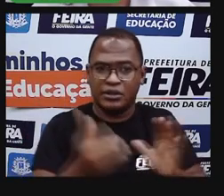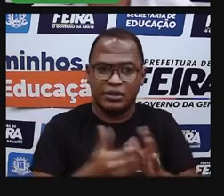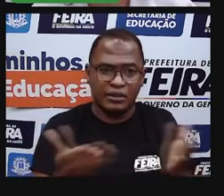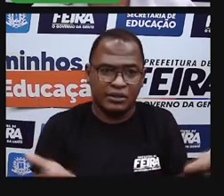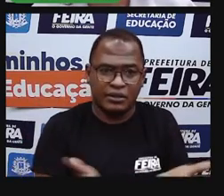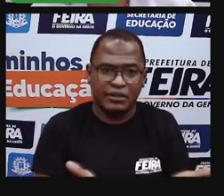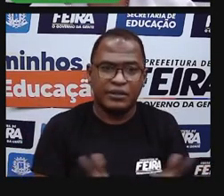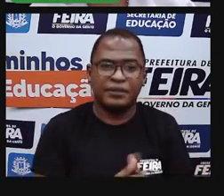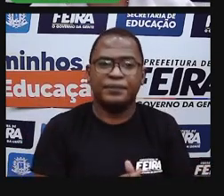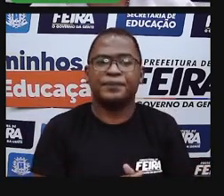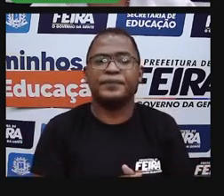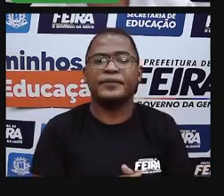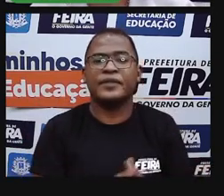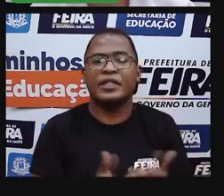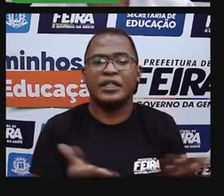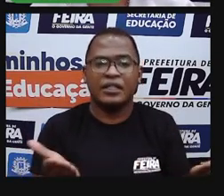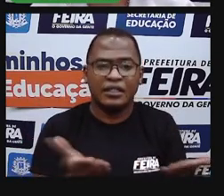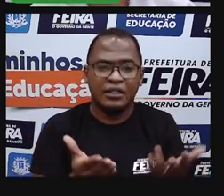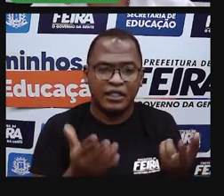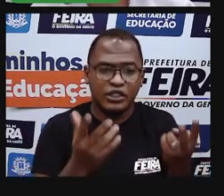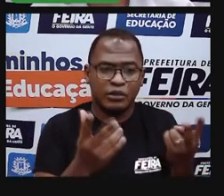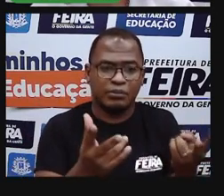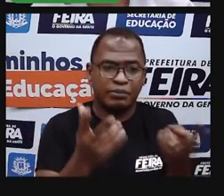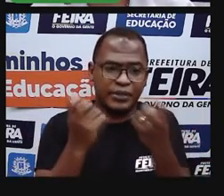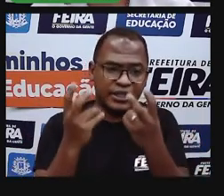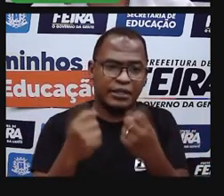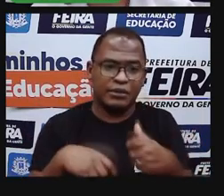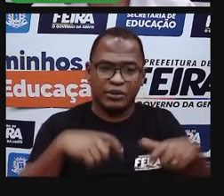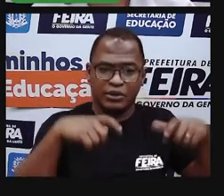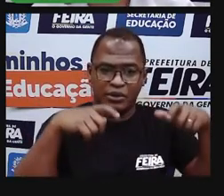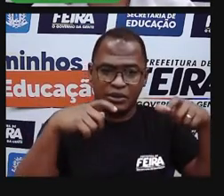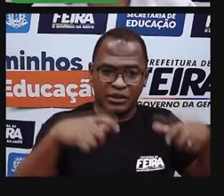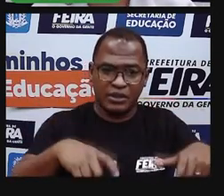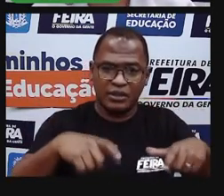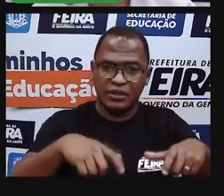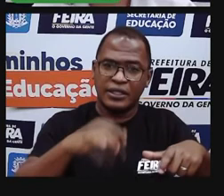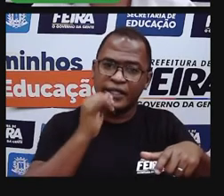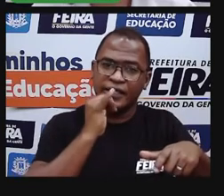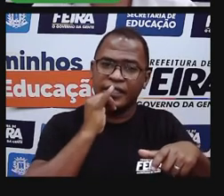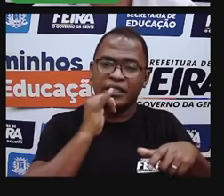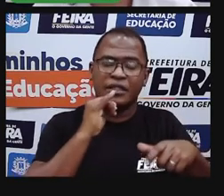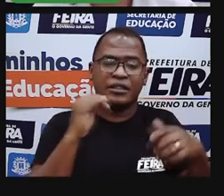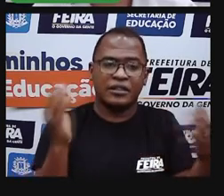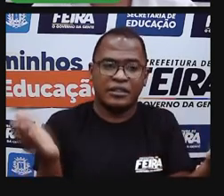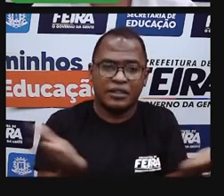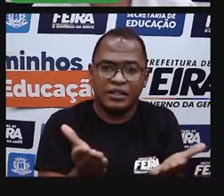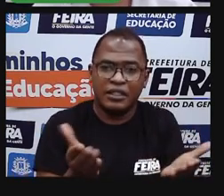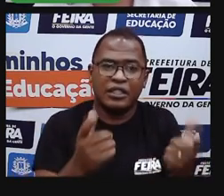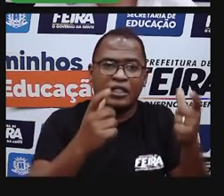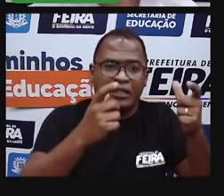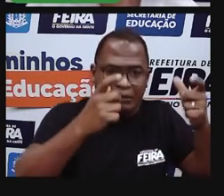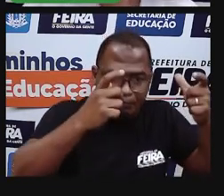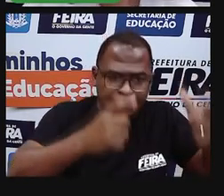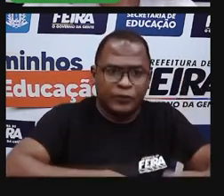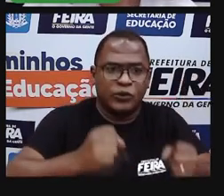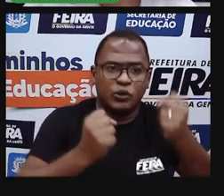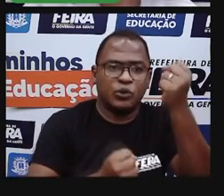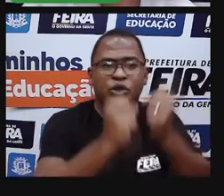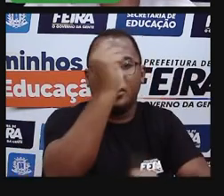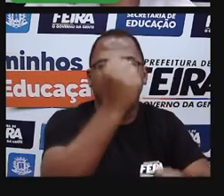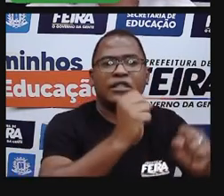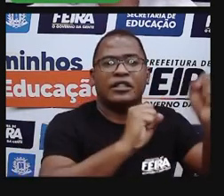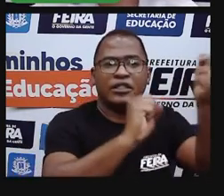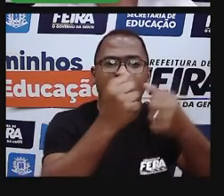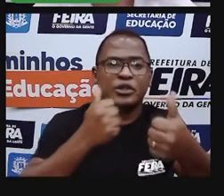que é um local onde nós temos a concentração de grandes indústrias da nossa cidade, fica ali